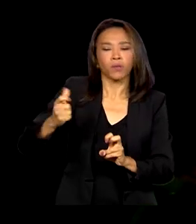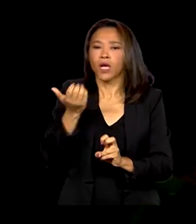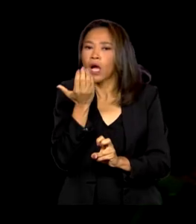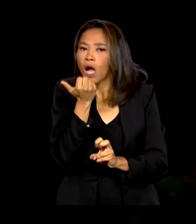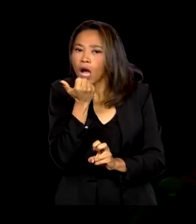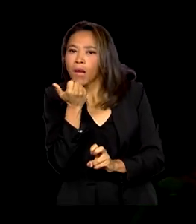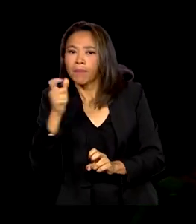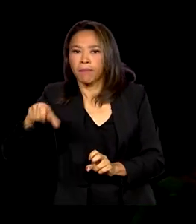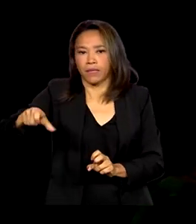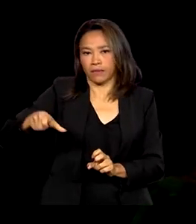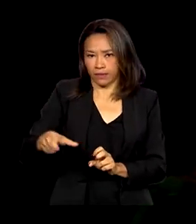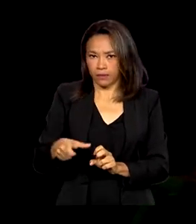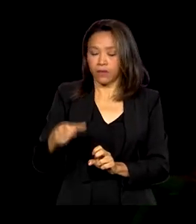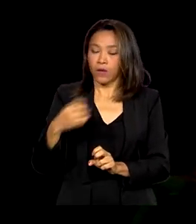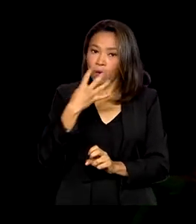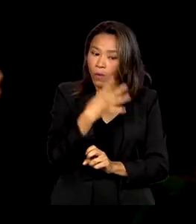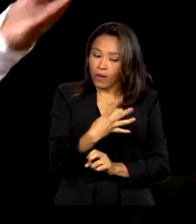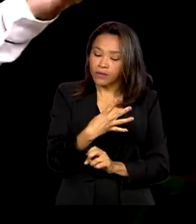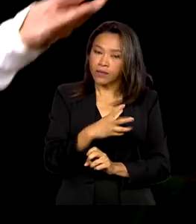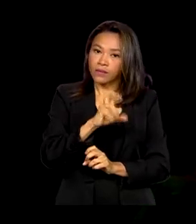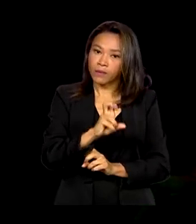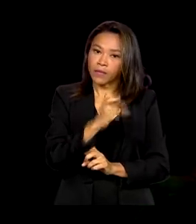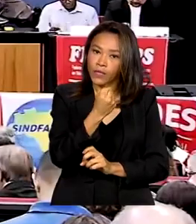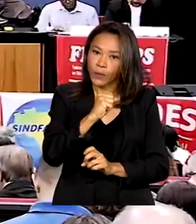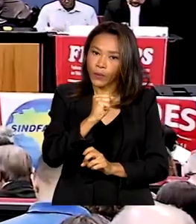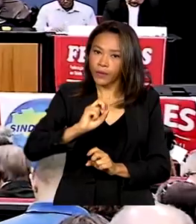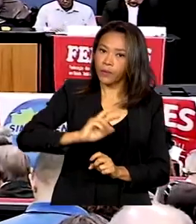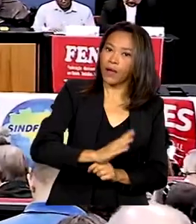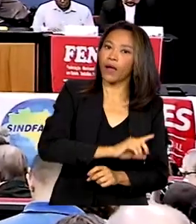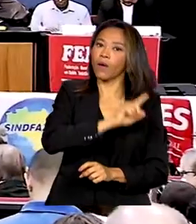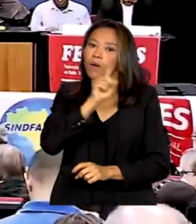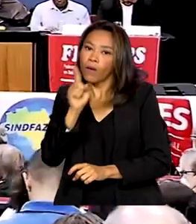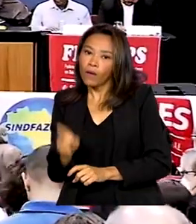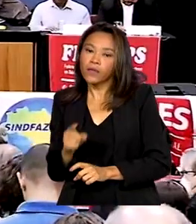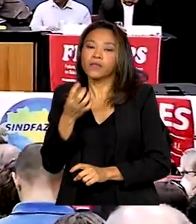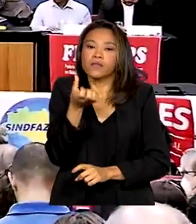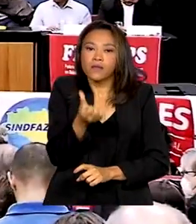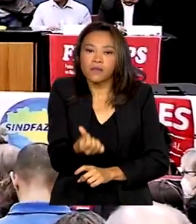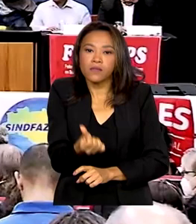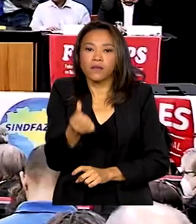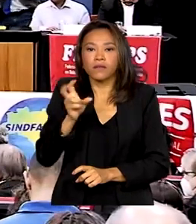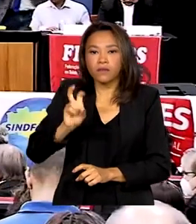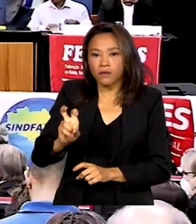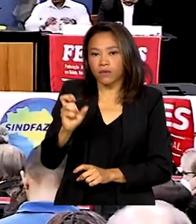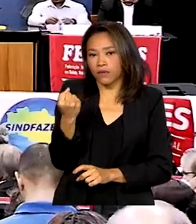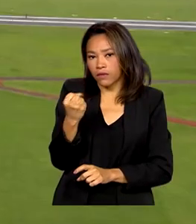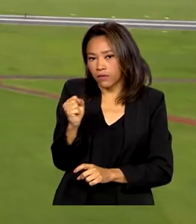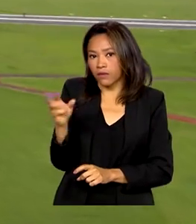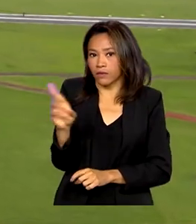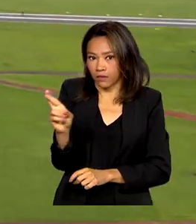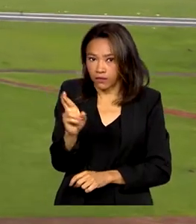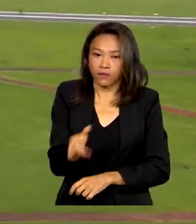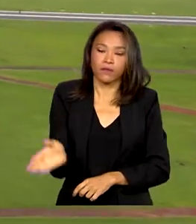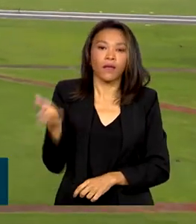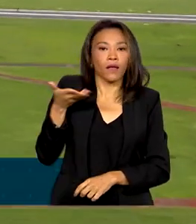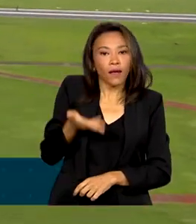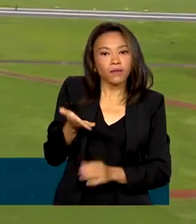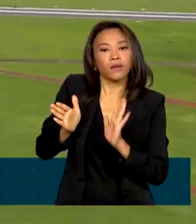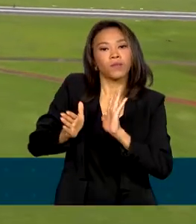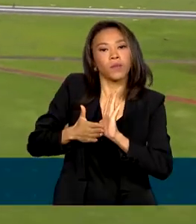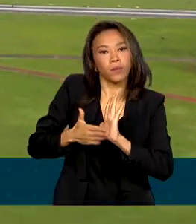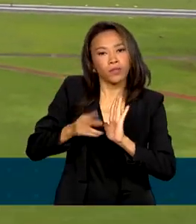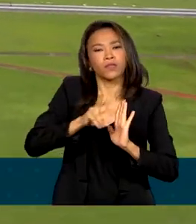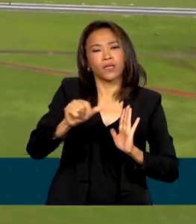que passou de R$ 458 para R$ 658. A proposta tem